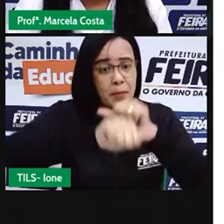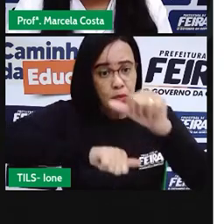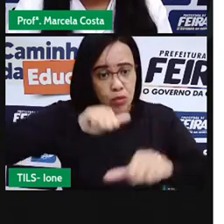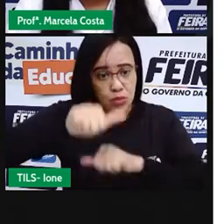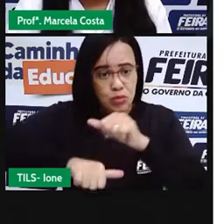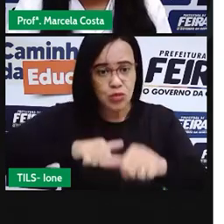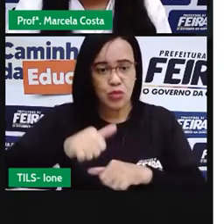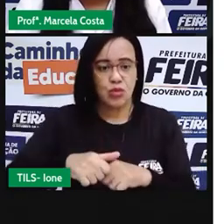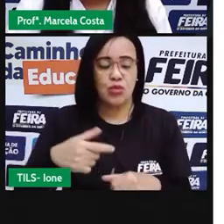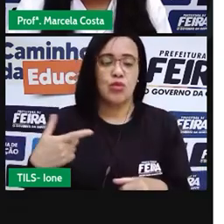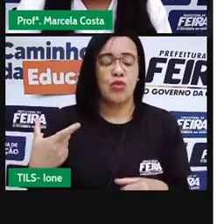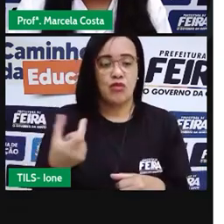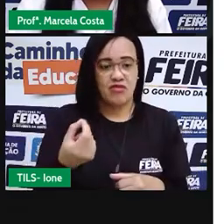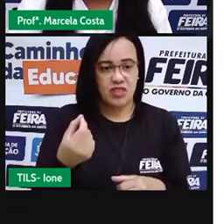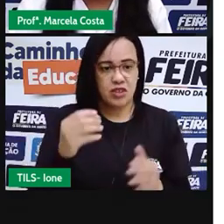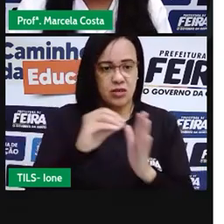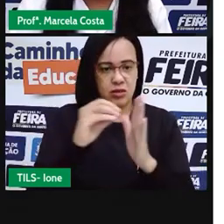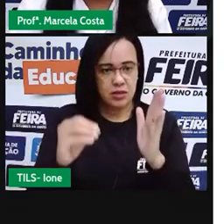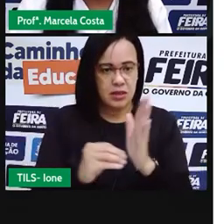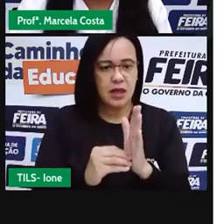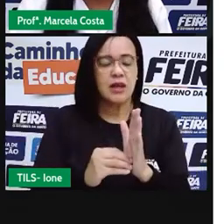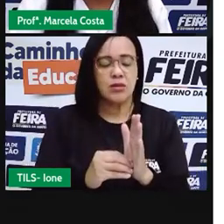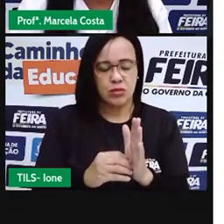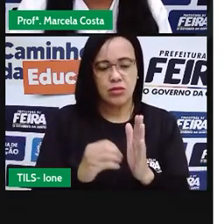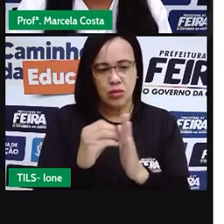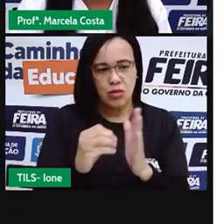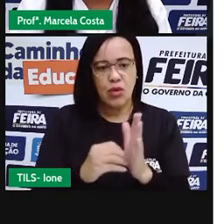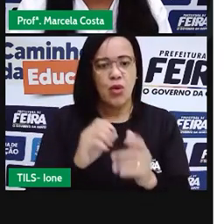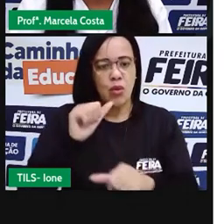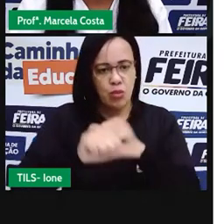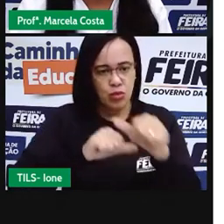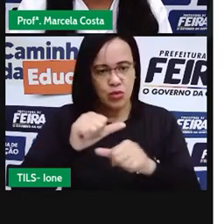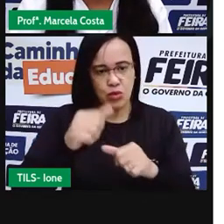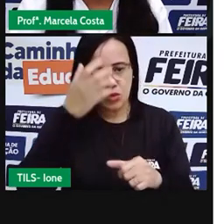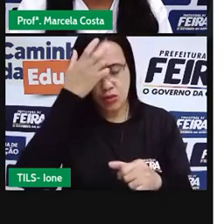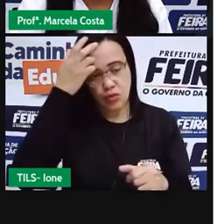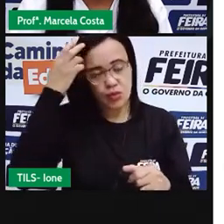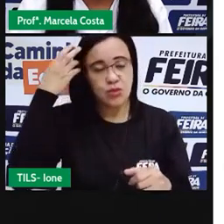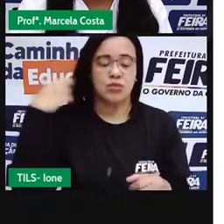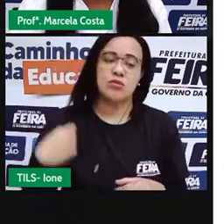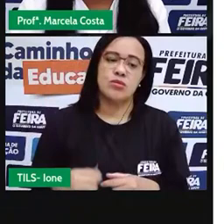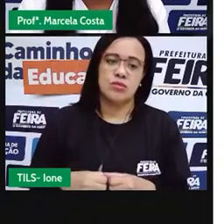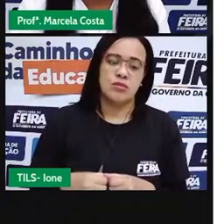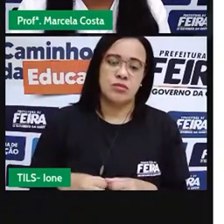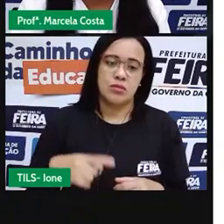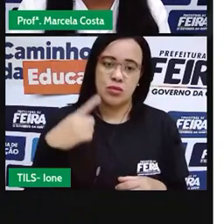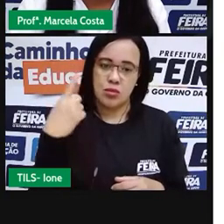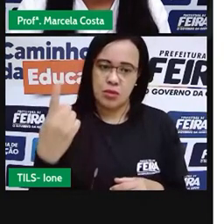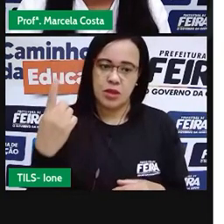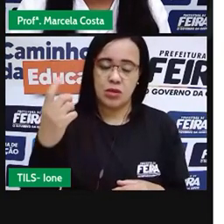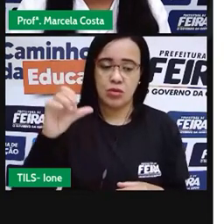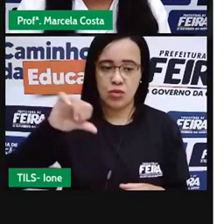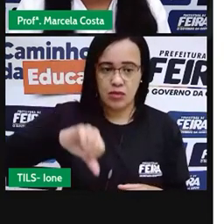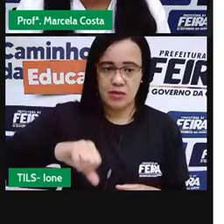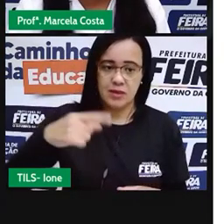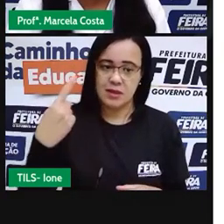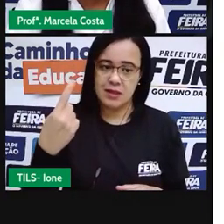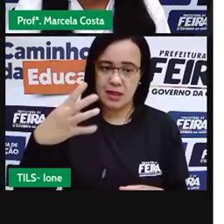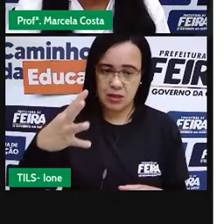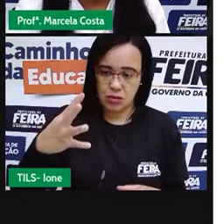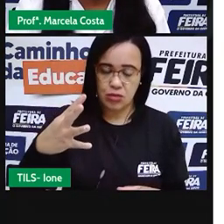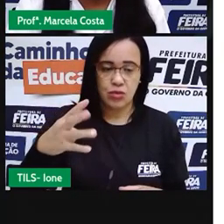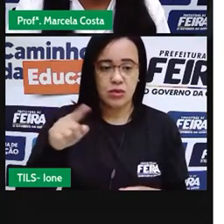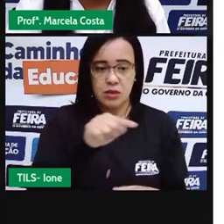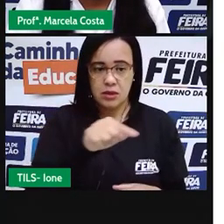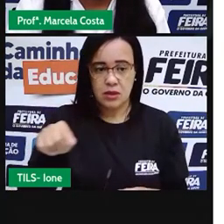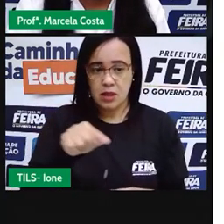janeiro. Sendo que nos anos de 1914 e 1919 foram realizadas